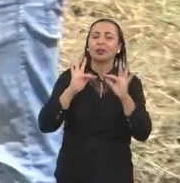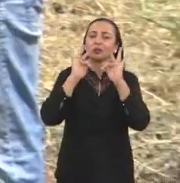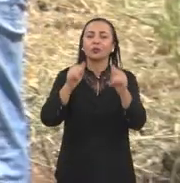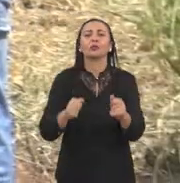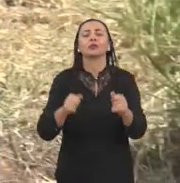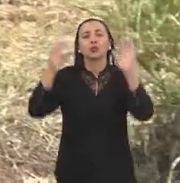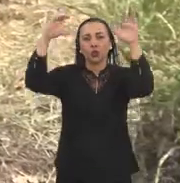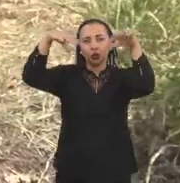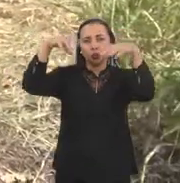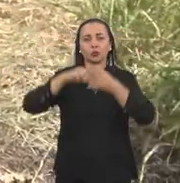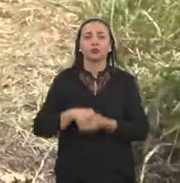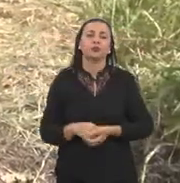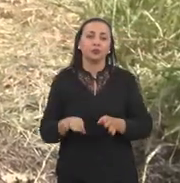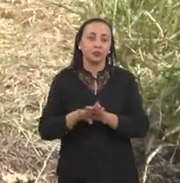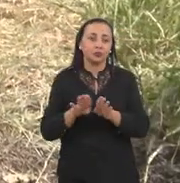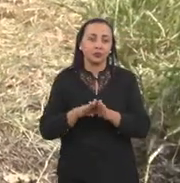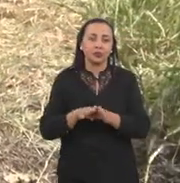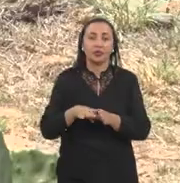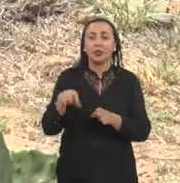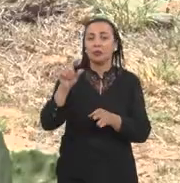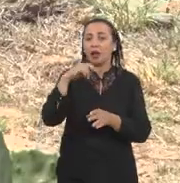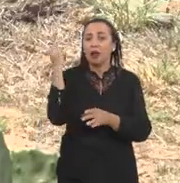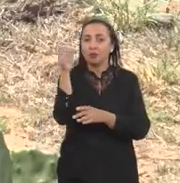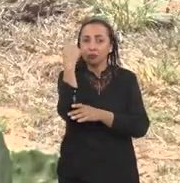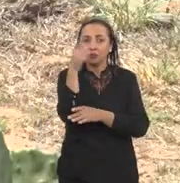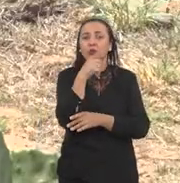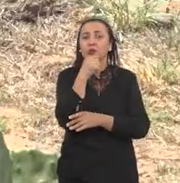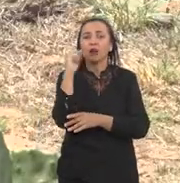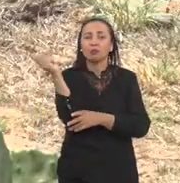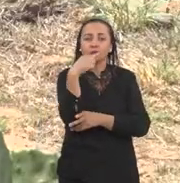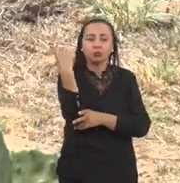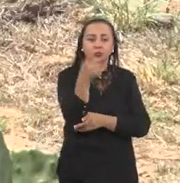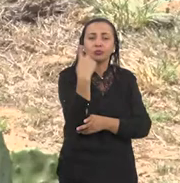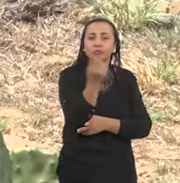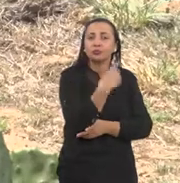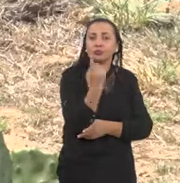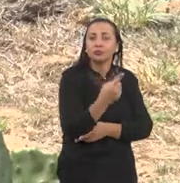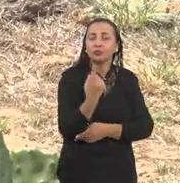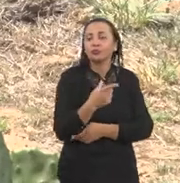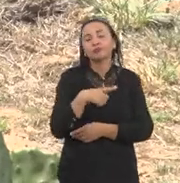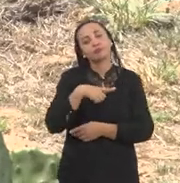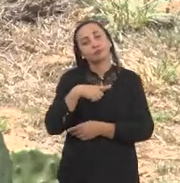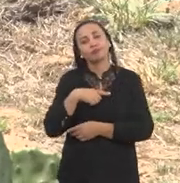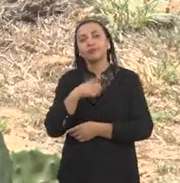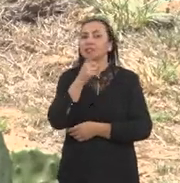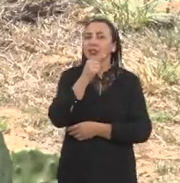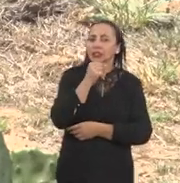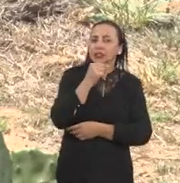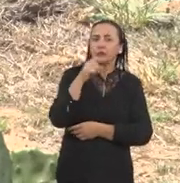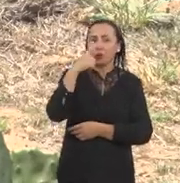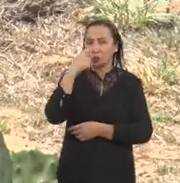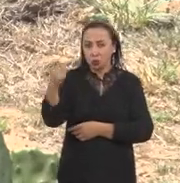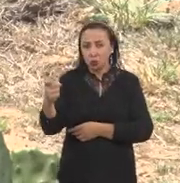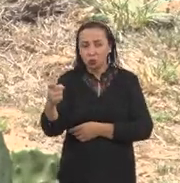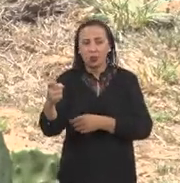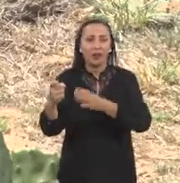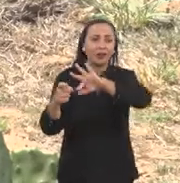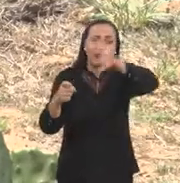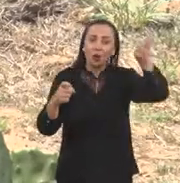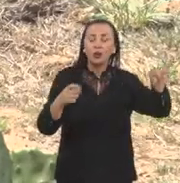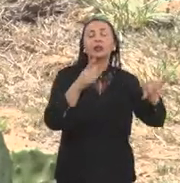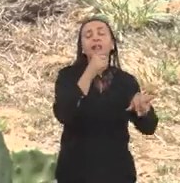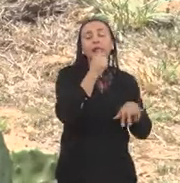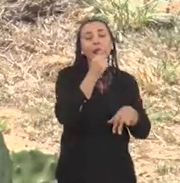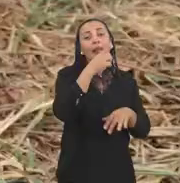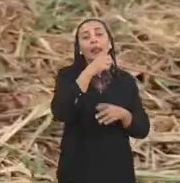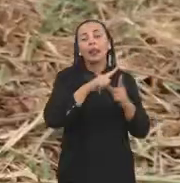iminente que veio surgir depois do final das chuvas. Também a questão da irrigação, a gente tem uma parcela que está sendo irrigada com esgoto e outra que não está